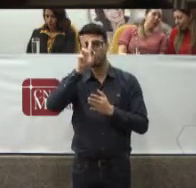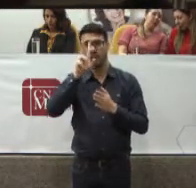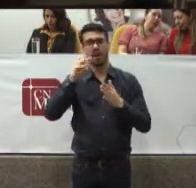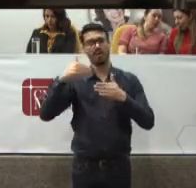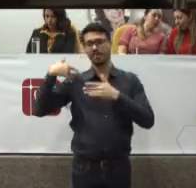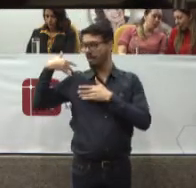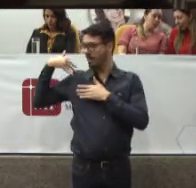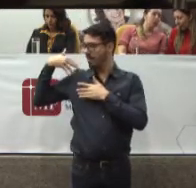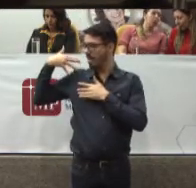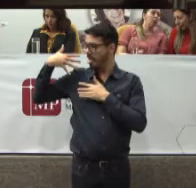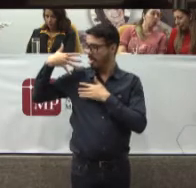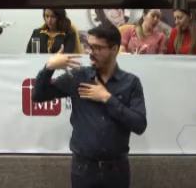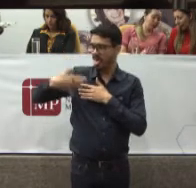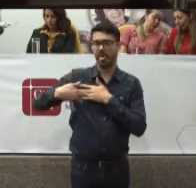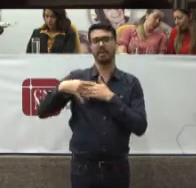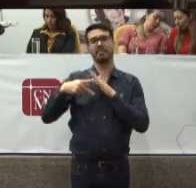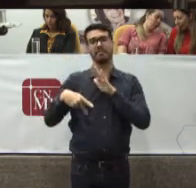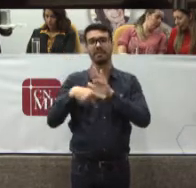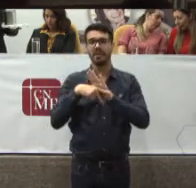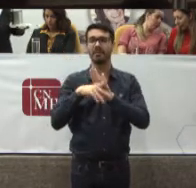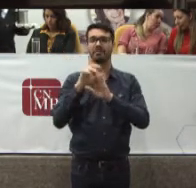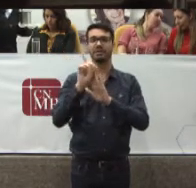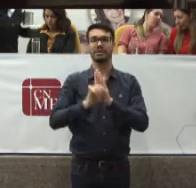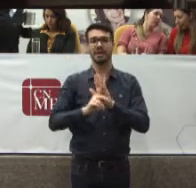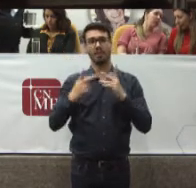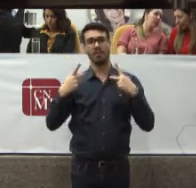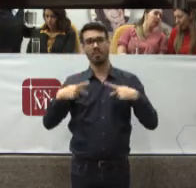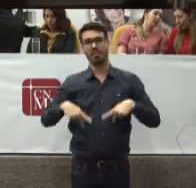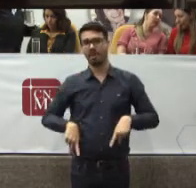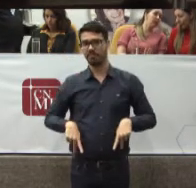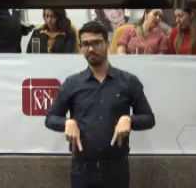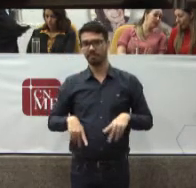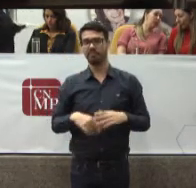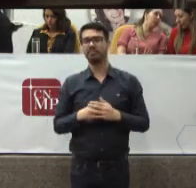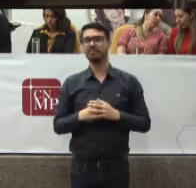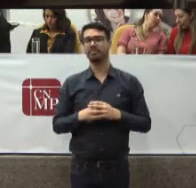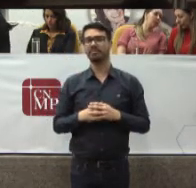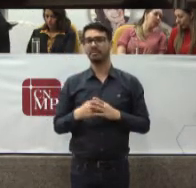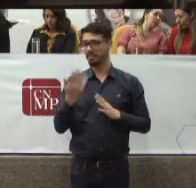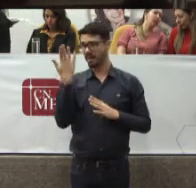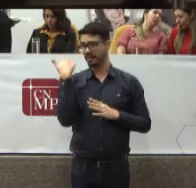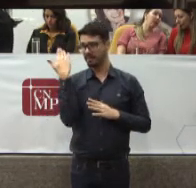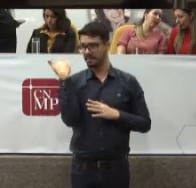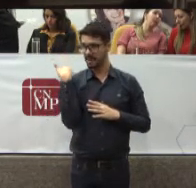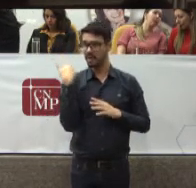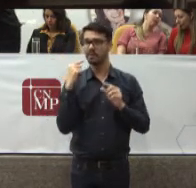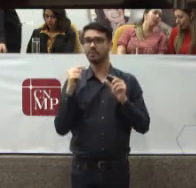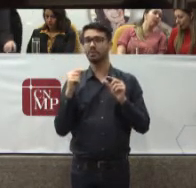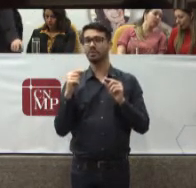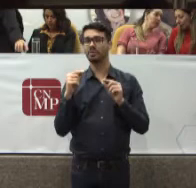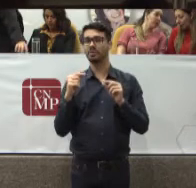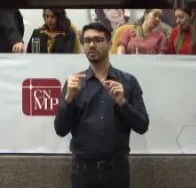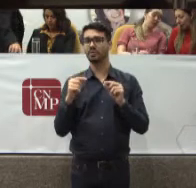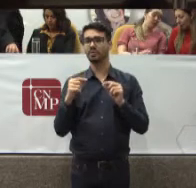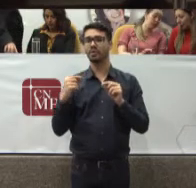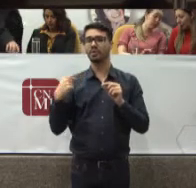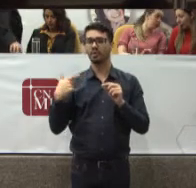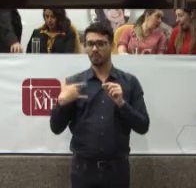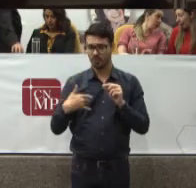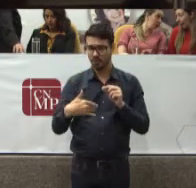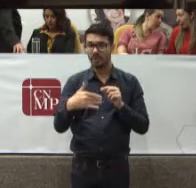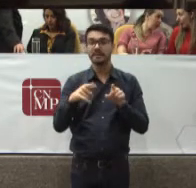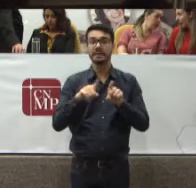relação Aos direitos Humanos Em determinado Momento Nós vamos Também Fazer um